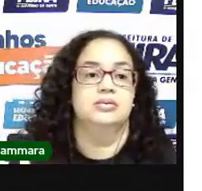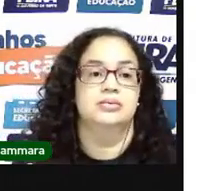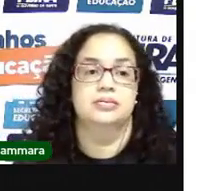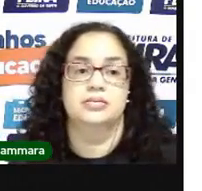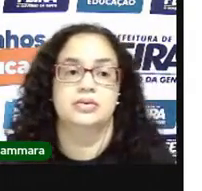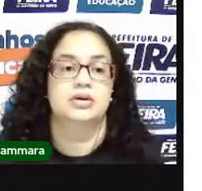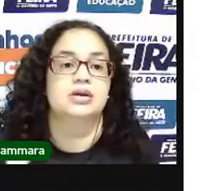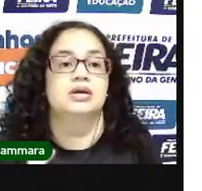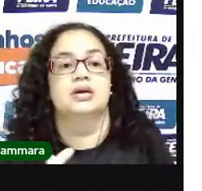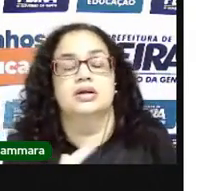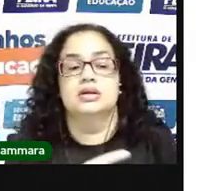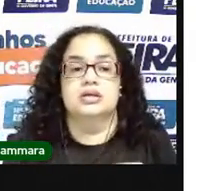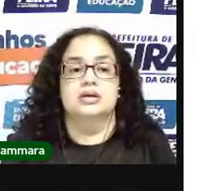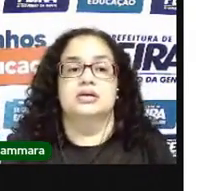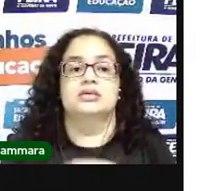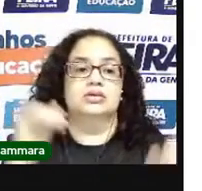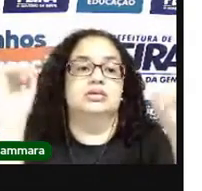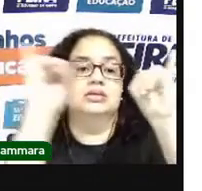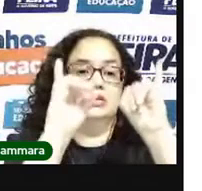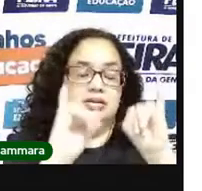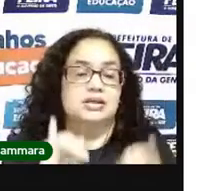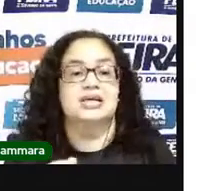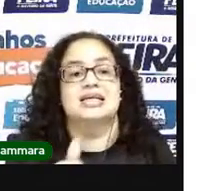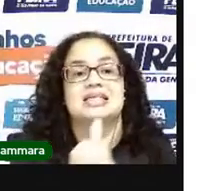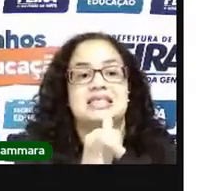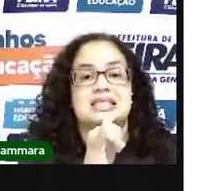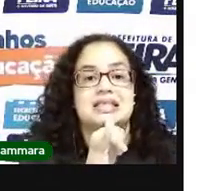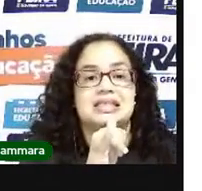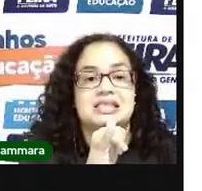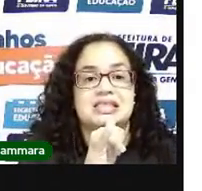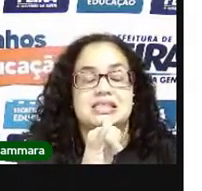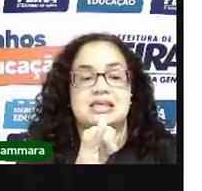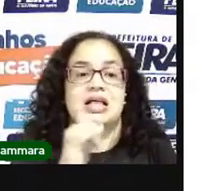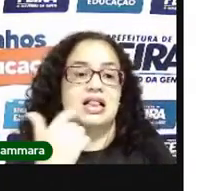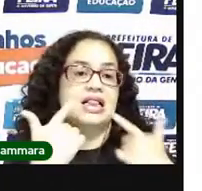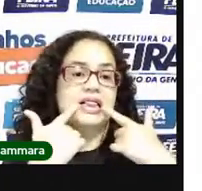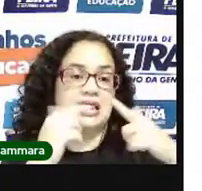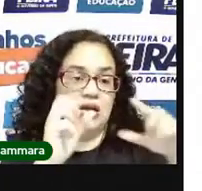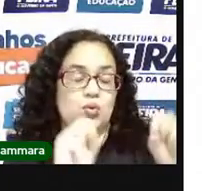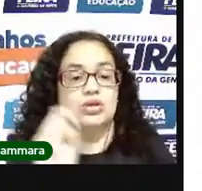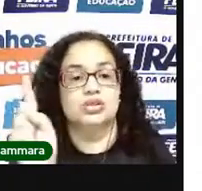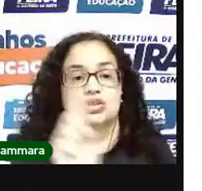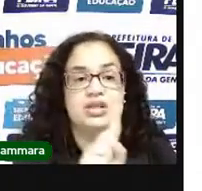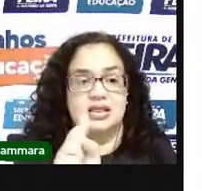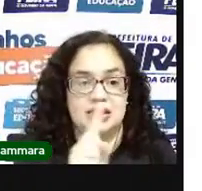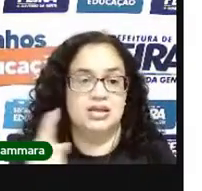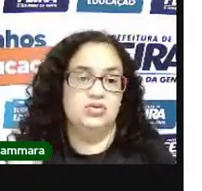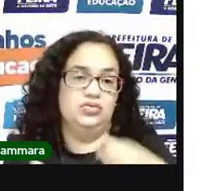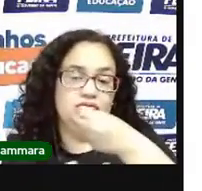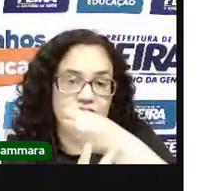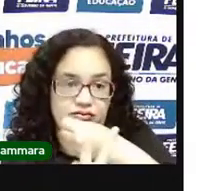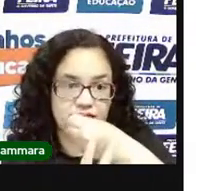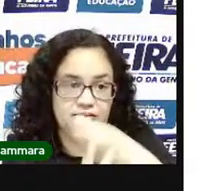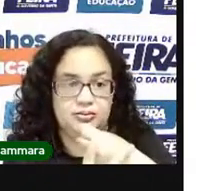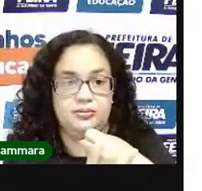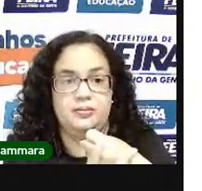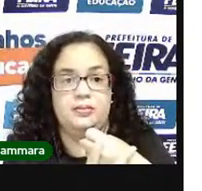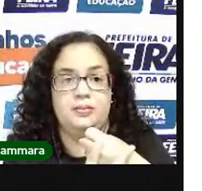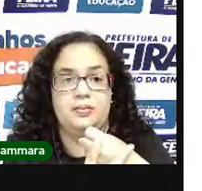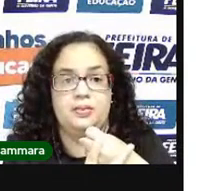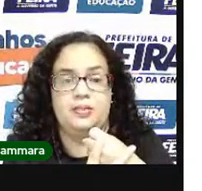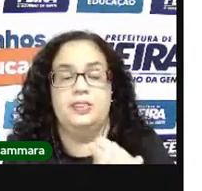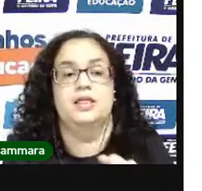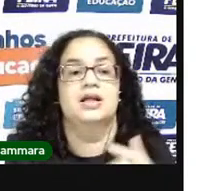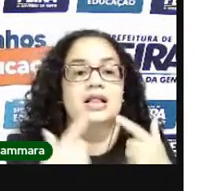ícones e símbolos, por exemplo. E um exemplo de linguagem não verbal que vocês utilizam bastante é